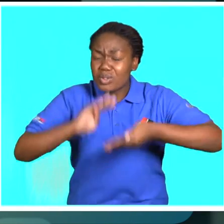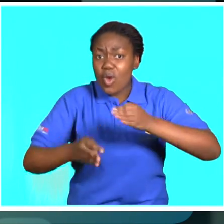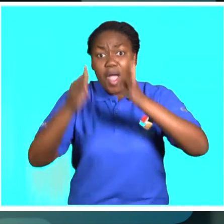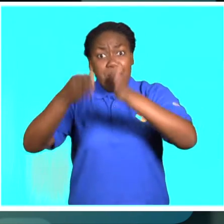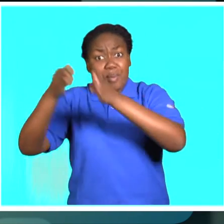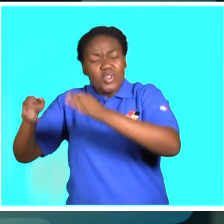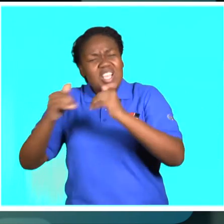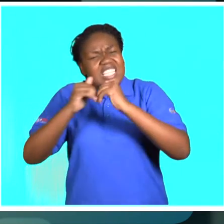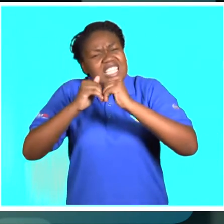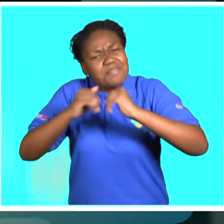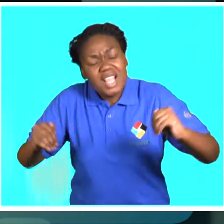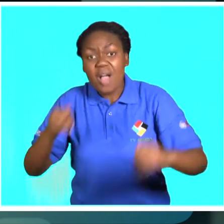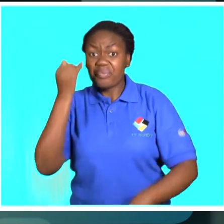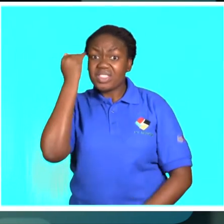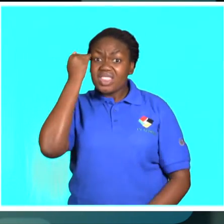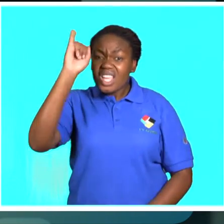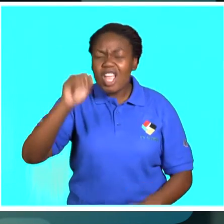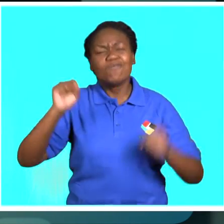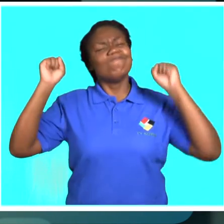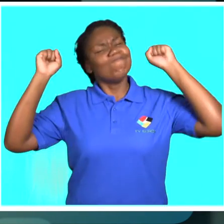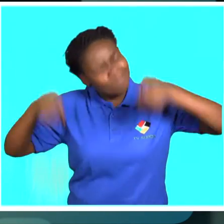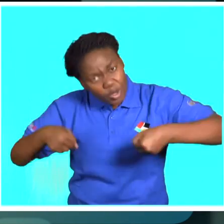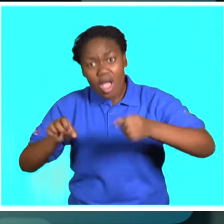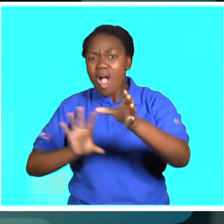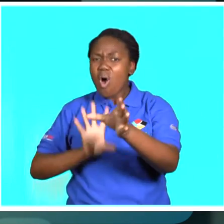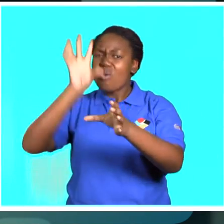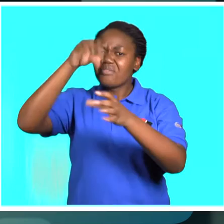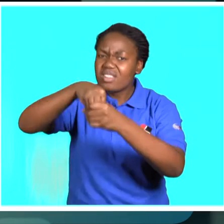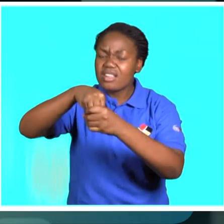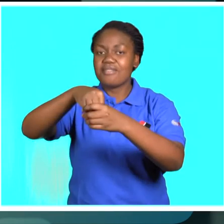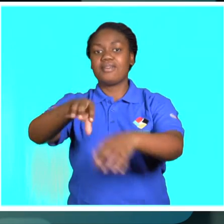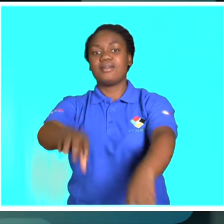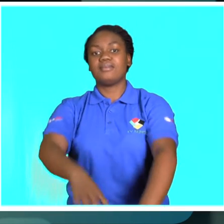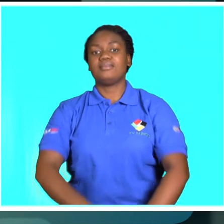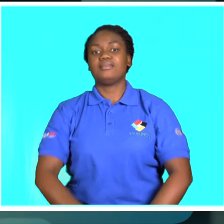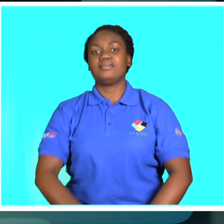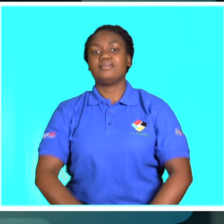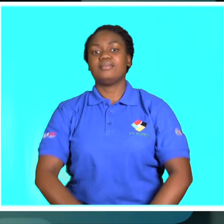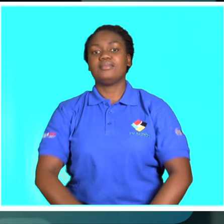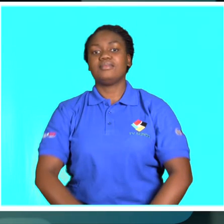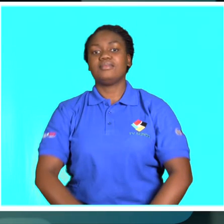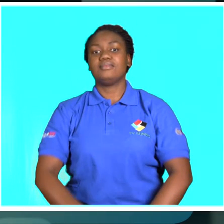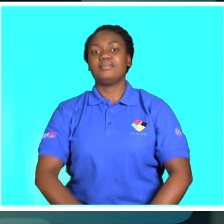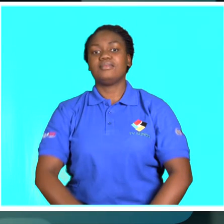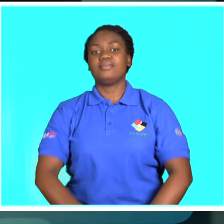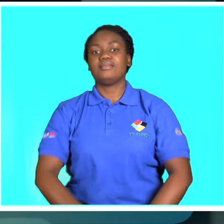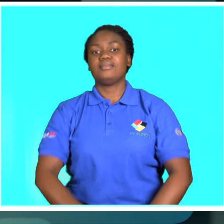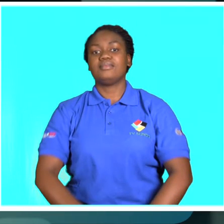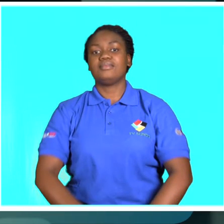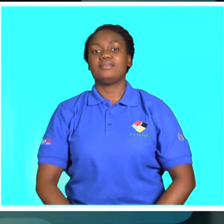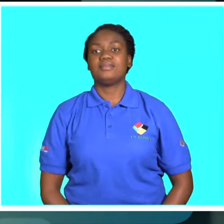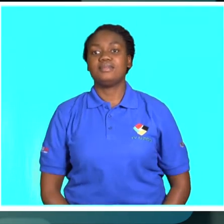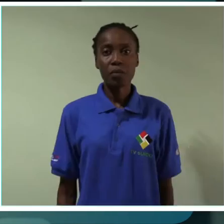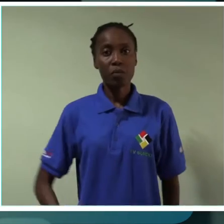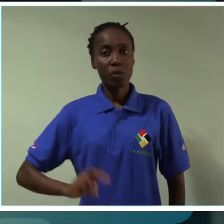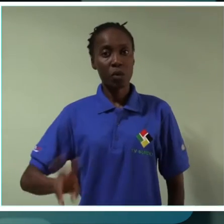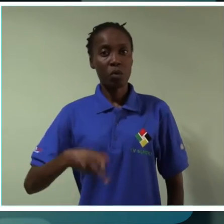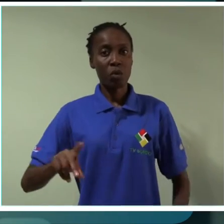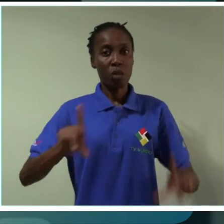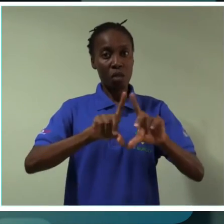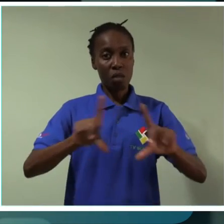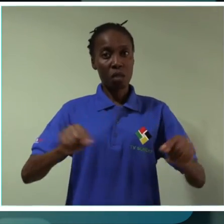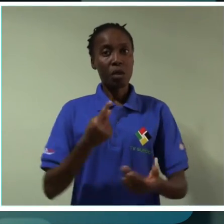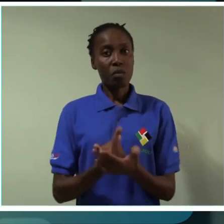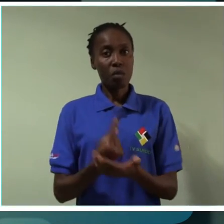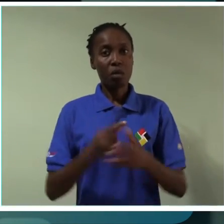a componente de educação para pessoas com necessidades especiais. O objetivo é garantir a inclusão. O